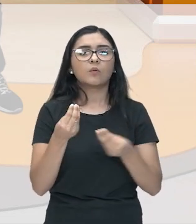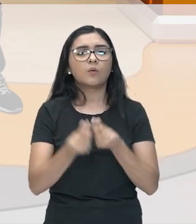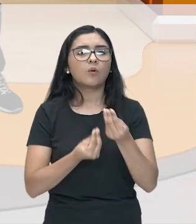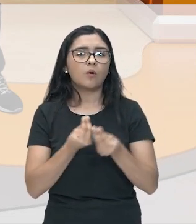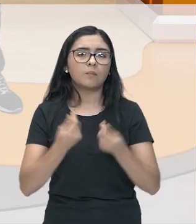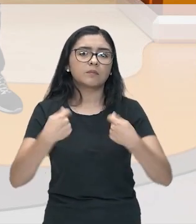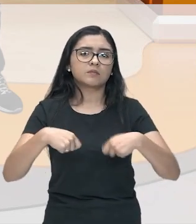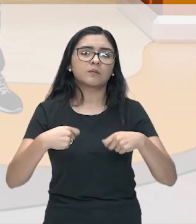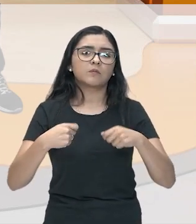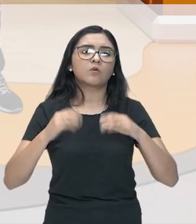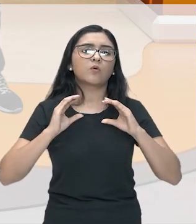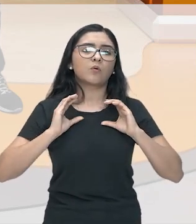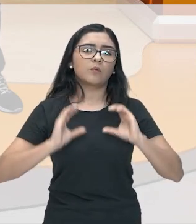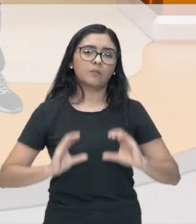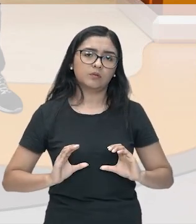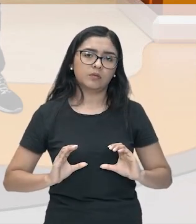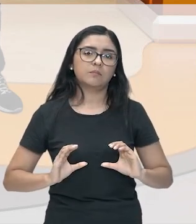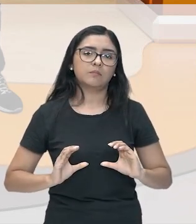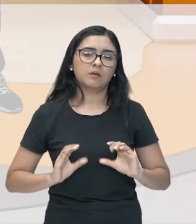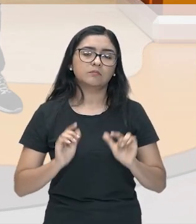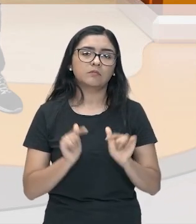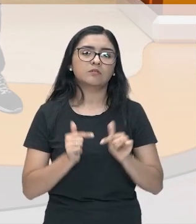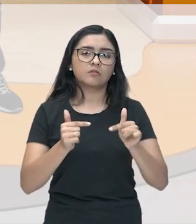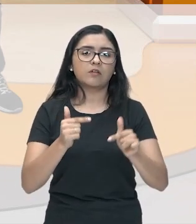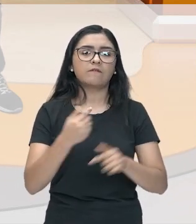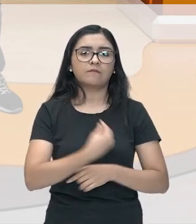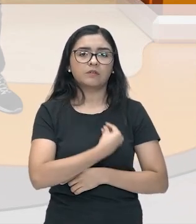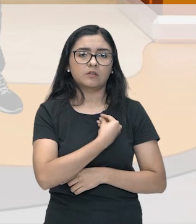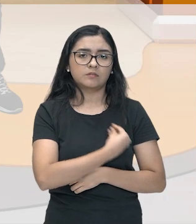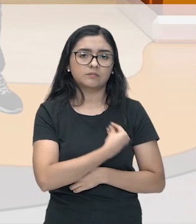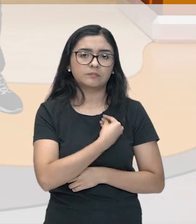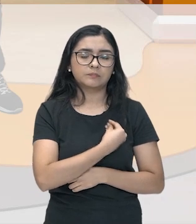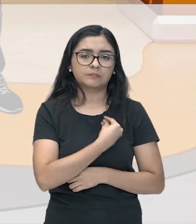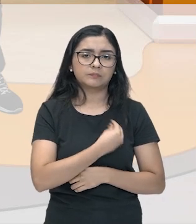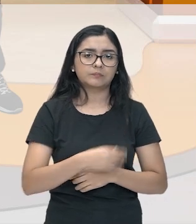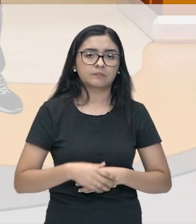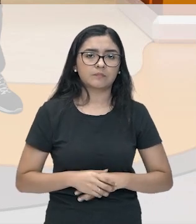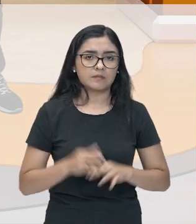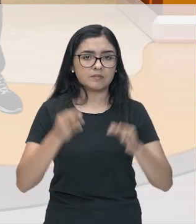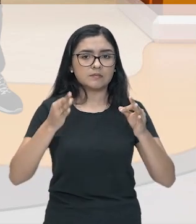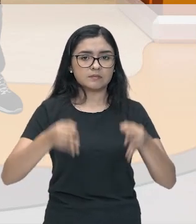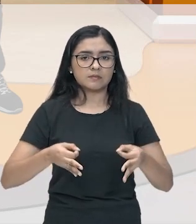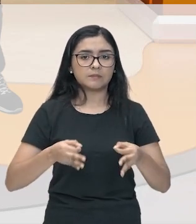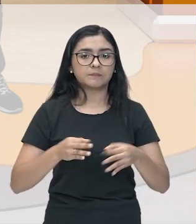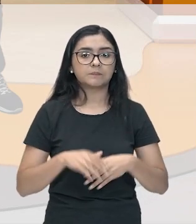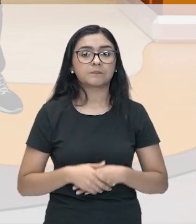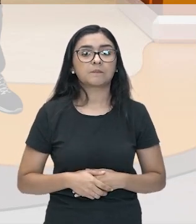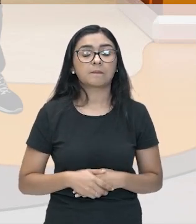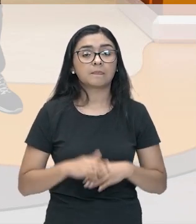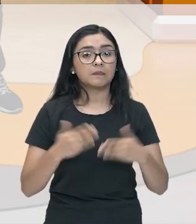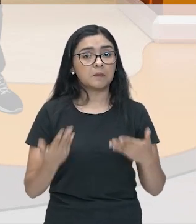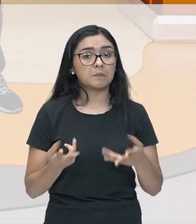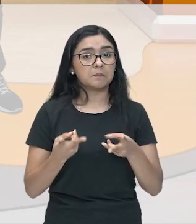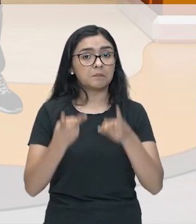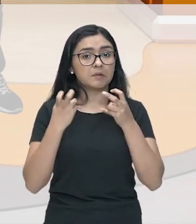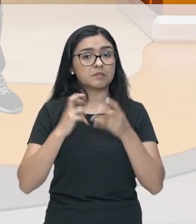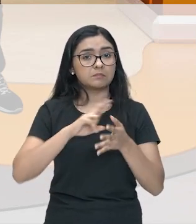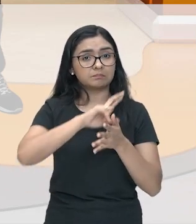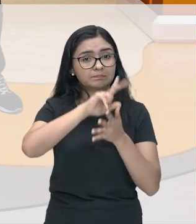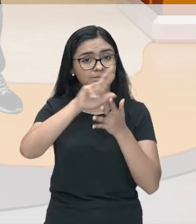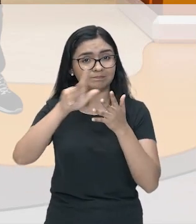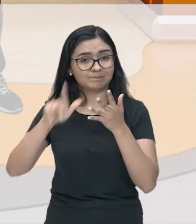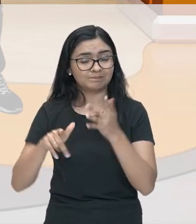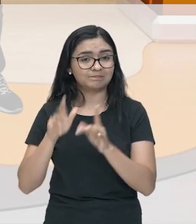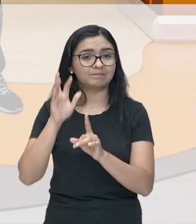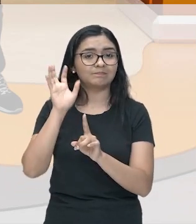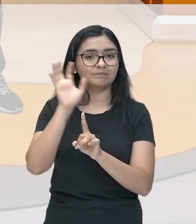agir nas situações da vida. Certo, galerinha? Então, vejam o quanto nós fomos e somos